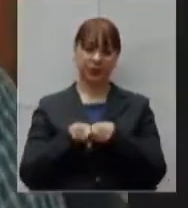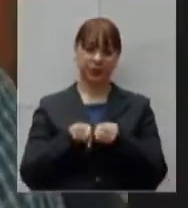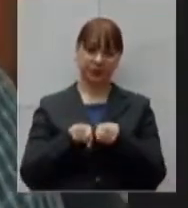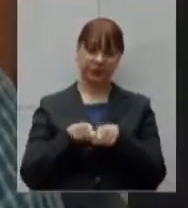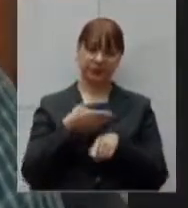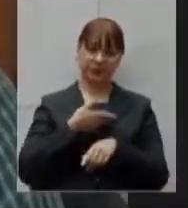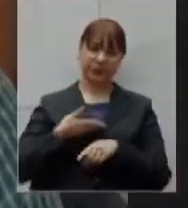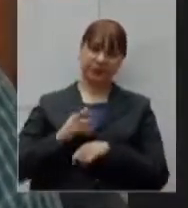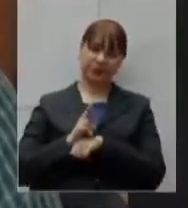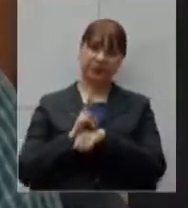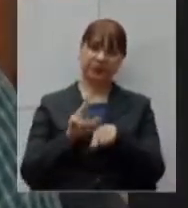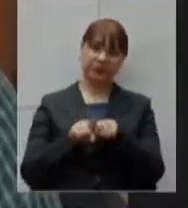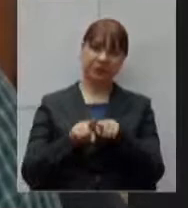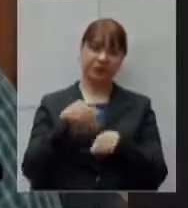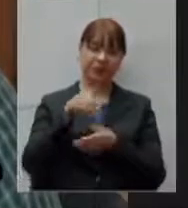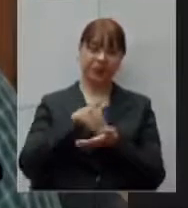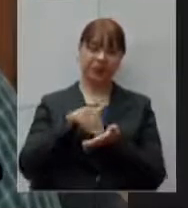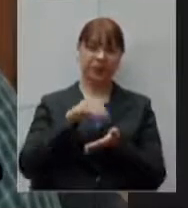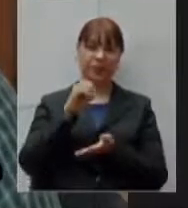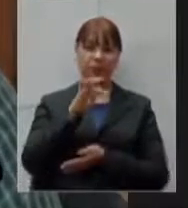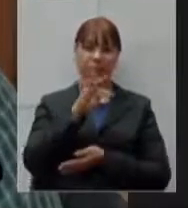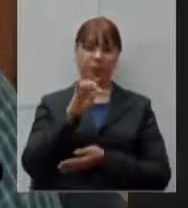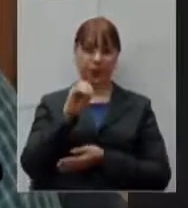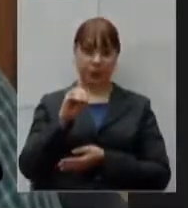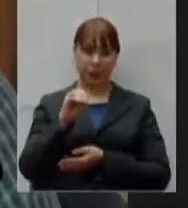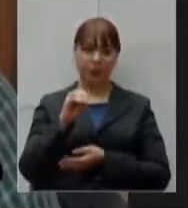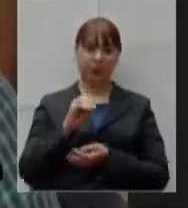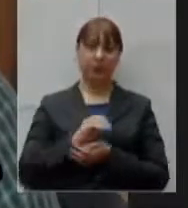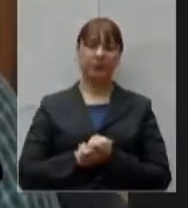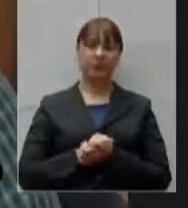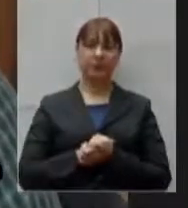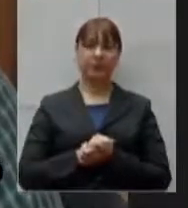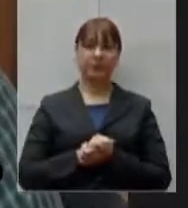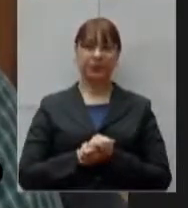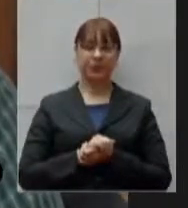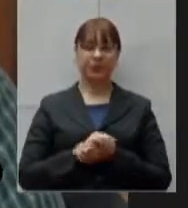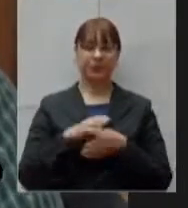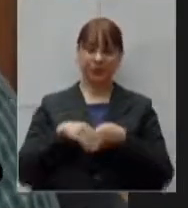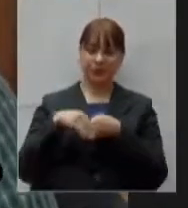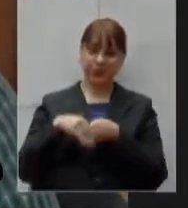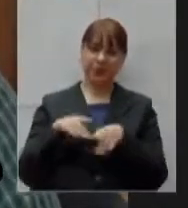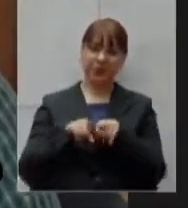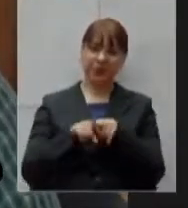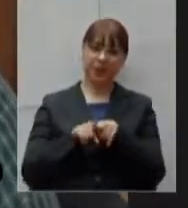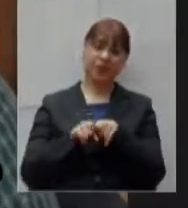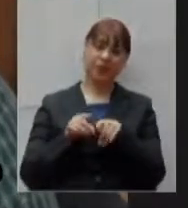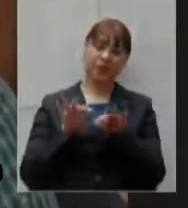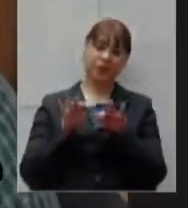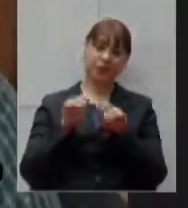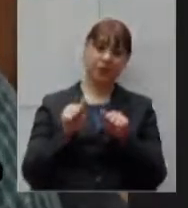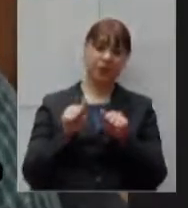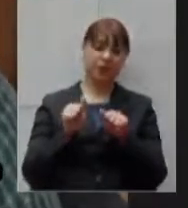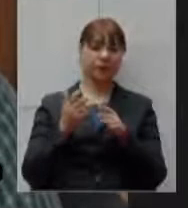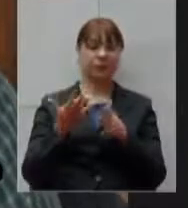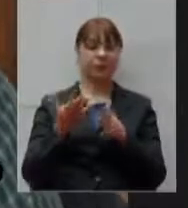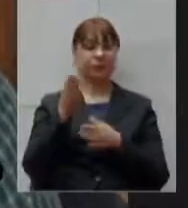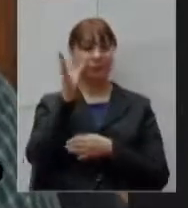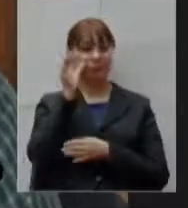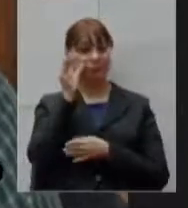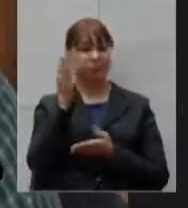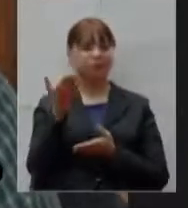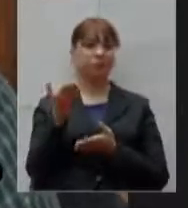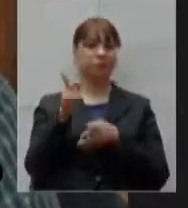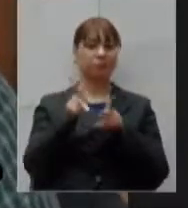não sei se o secretário Otto ainda está presente mas também cumprimentá-lo e a todos que nos acompanham aí colegas deputados deputadas e